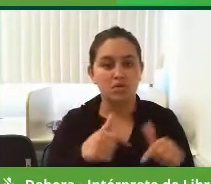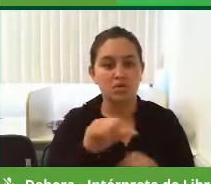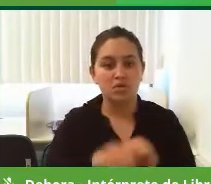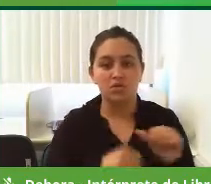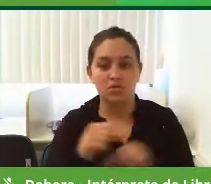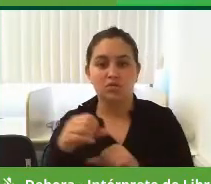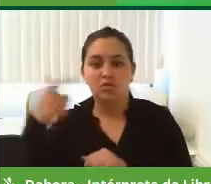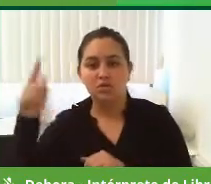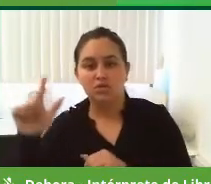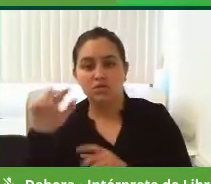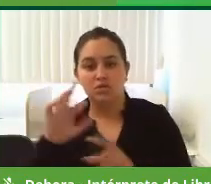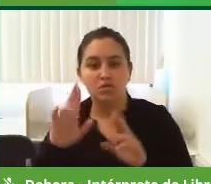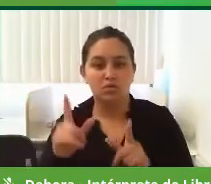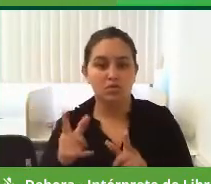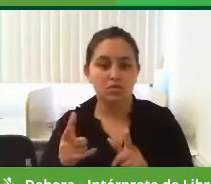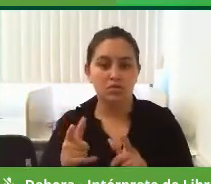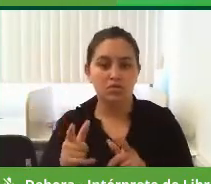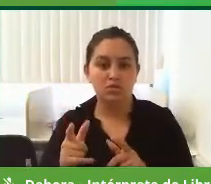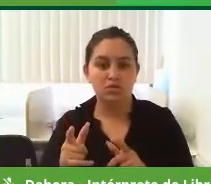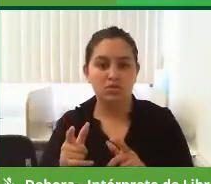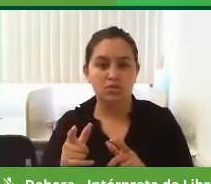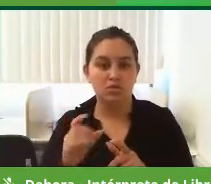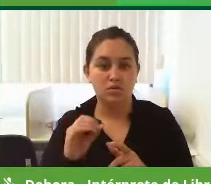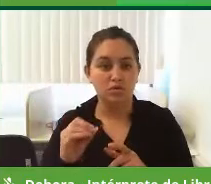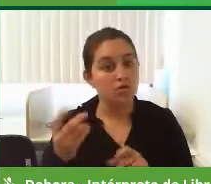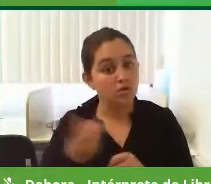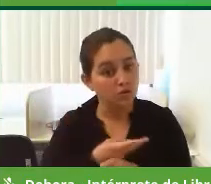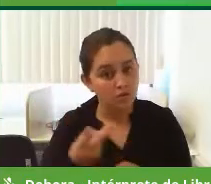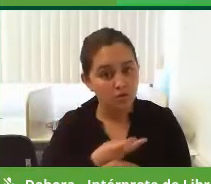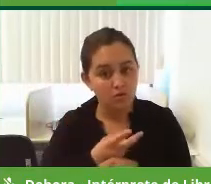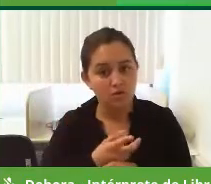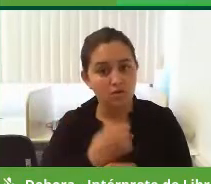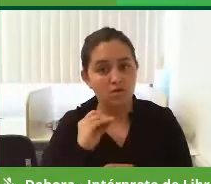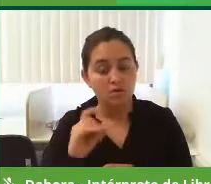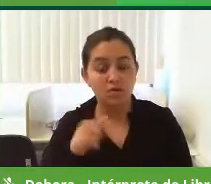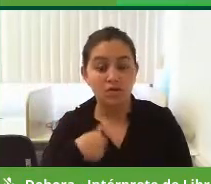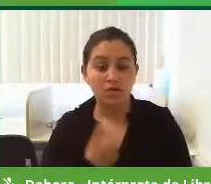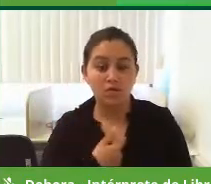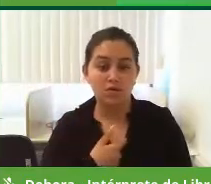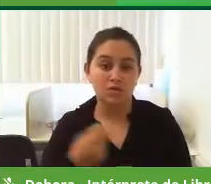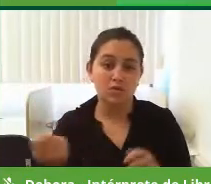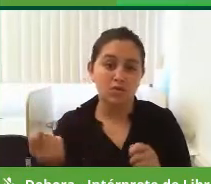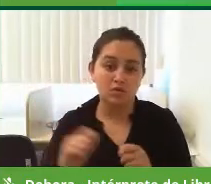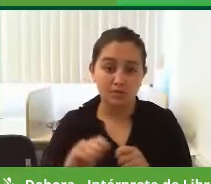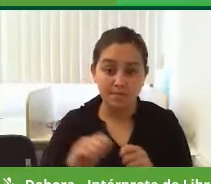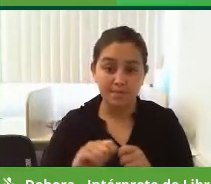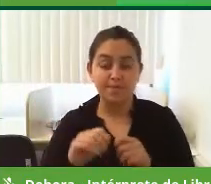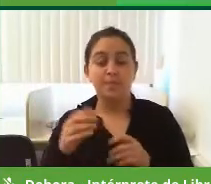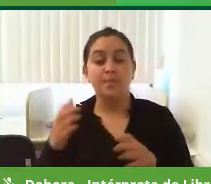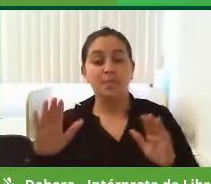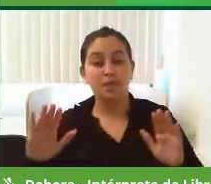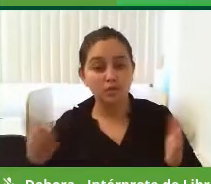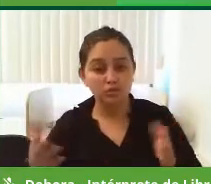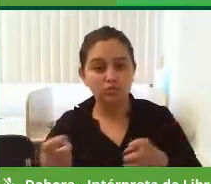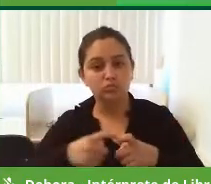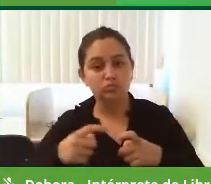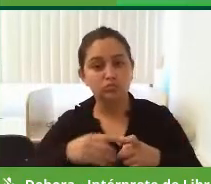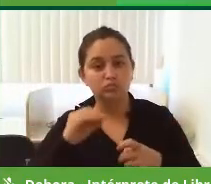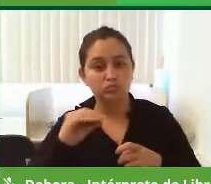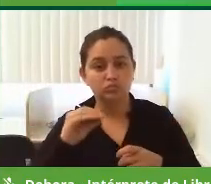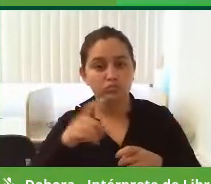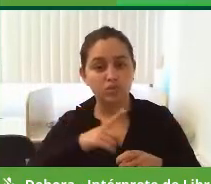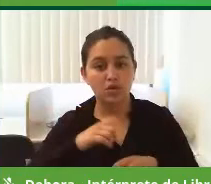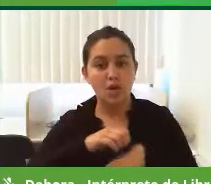seu consultório particular, isso é corrupção. Então, o que nós temos que fazer? É investir nos médicos, que nós tenhamos